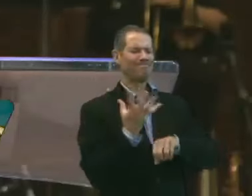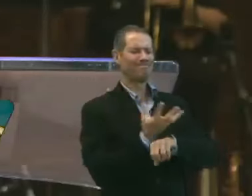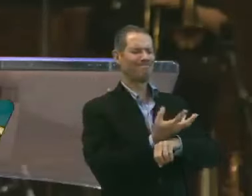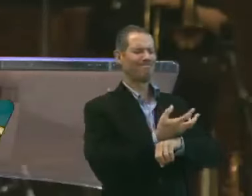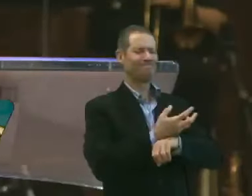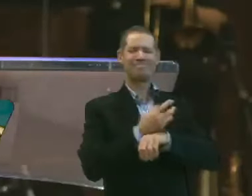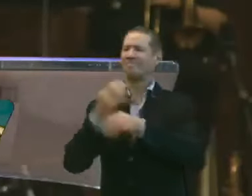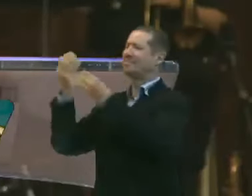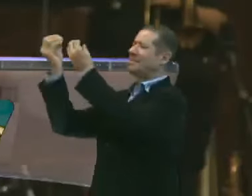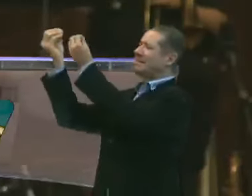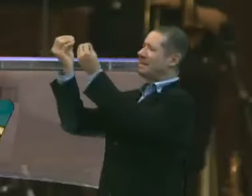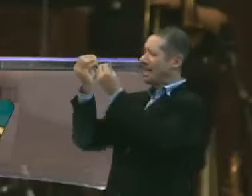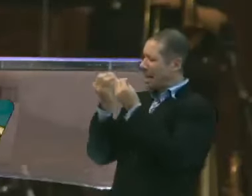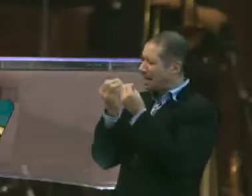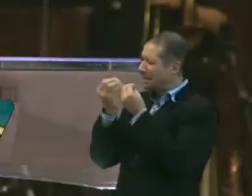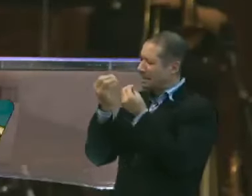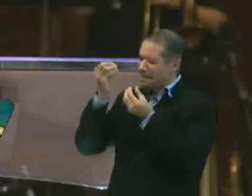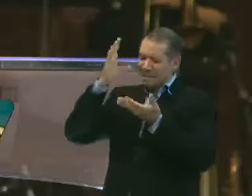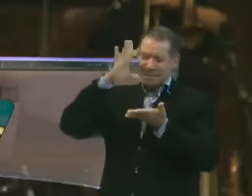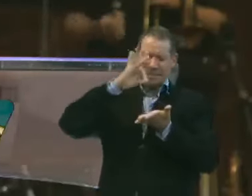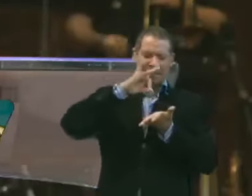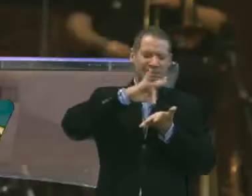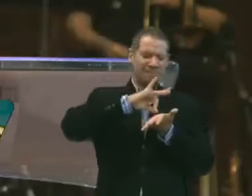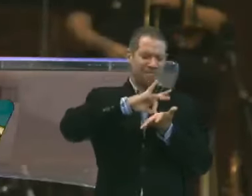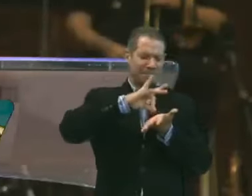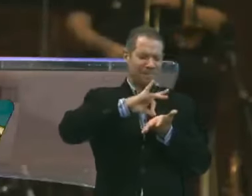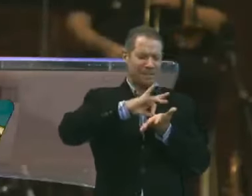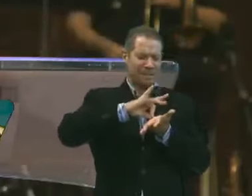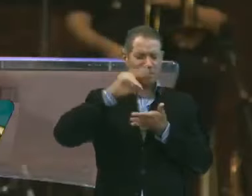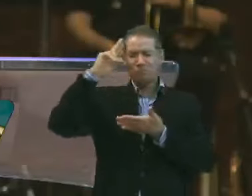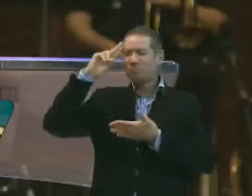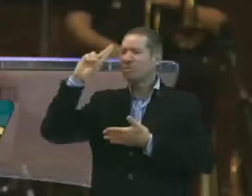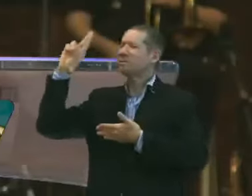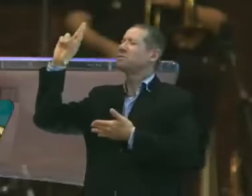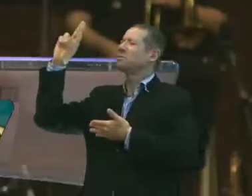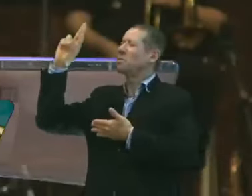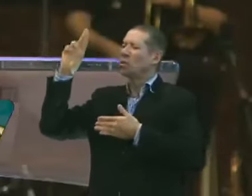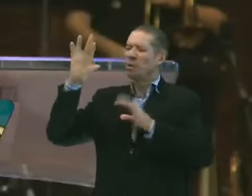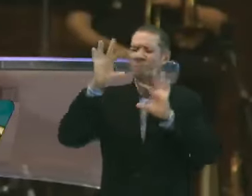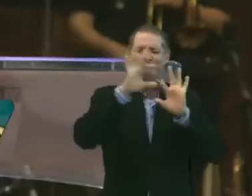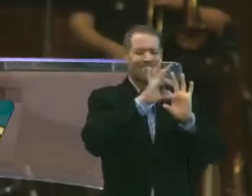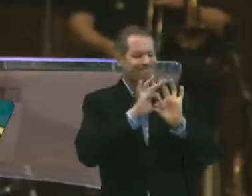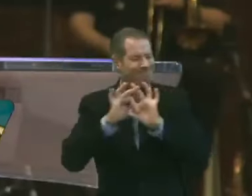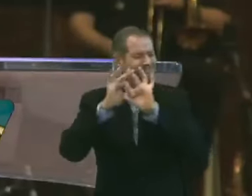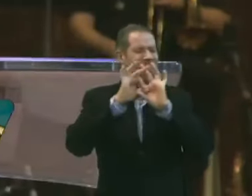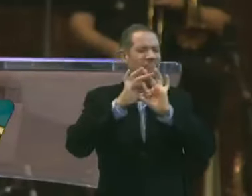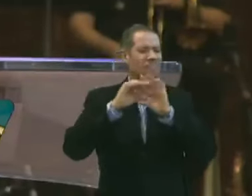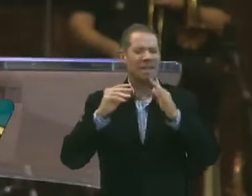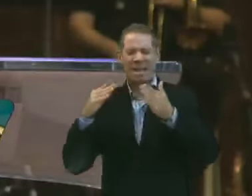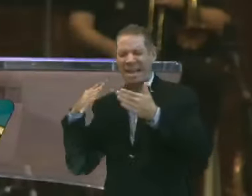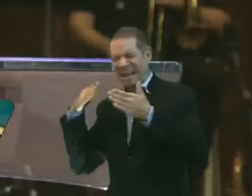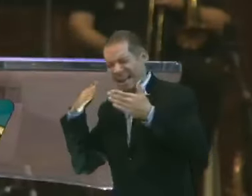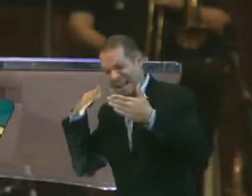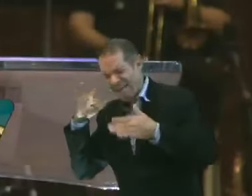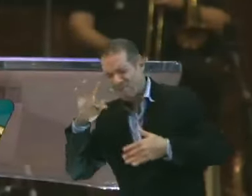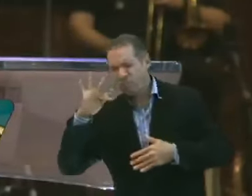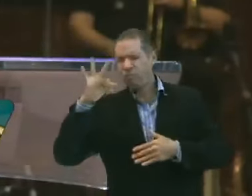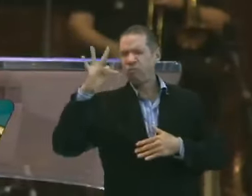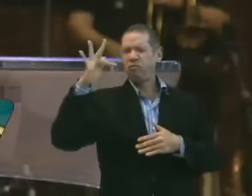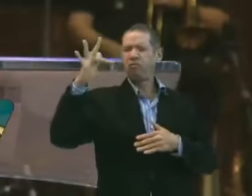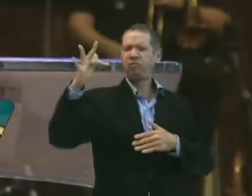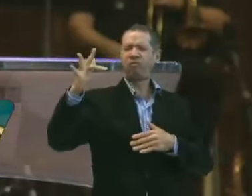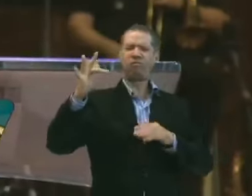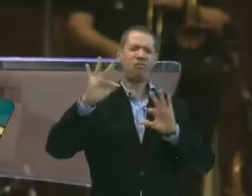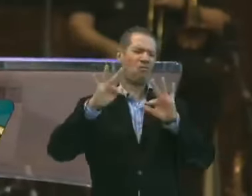Traz de volta essa certeza. De que. O Senhor está conosco. Até o fim dos tempos.